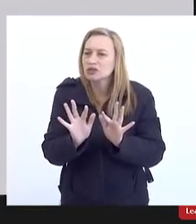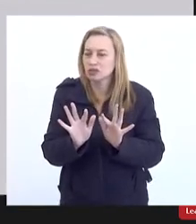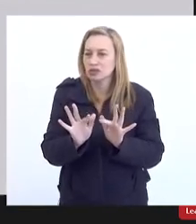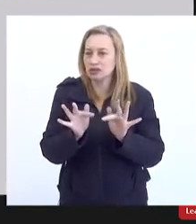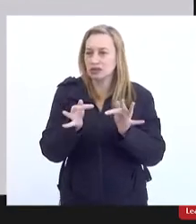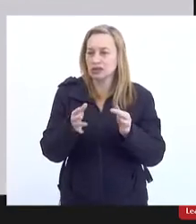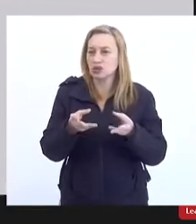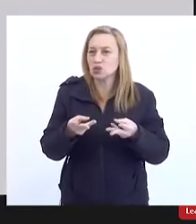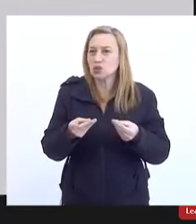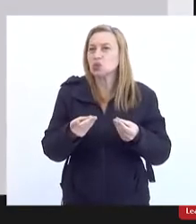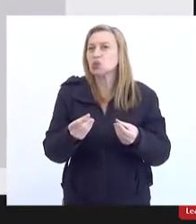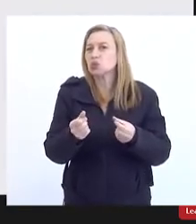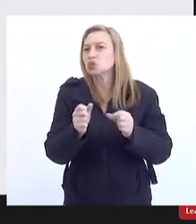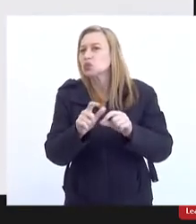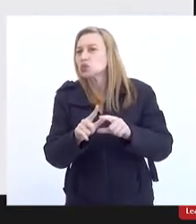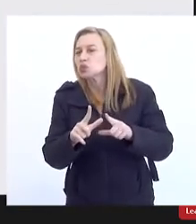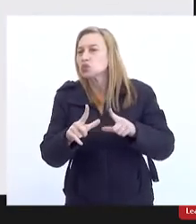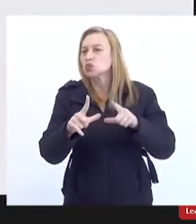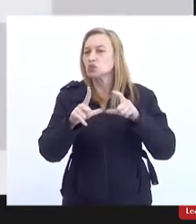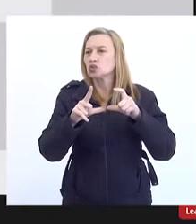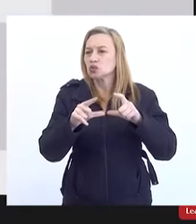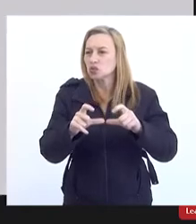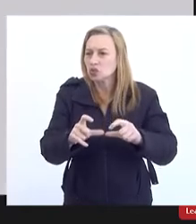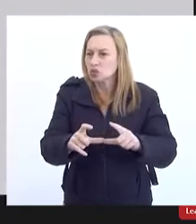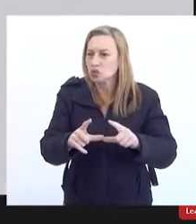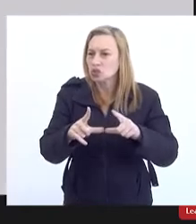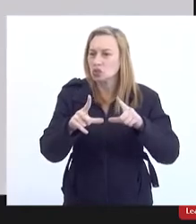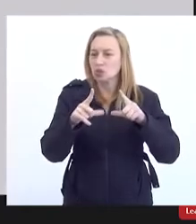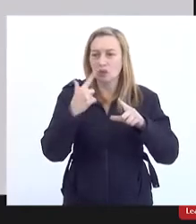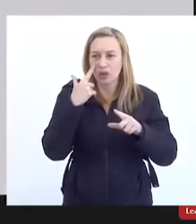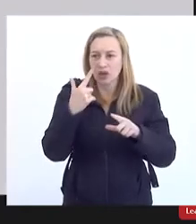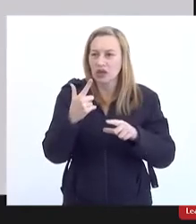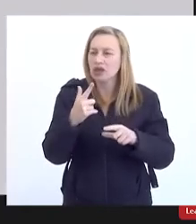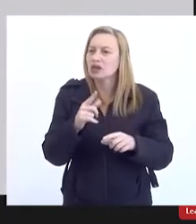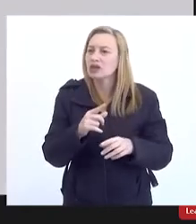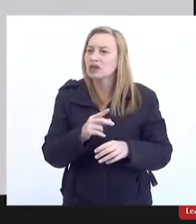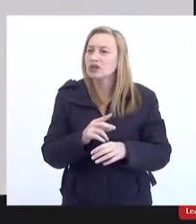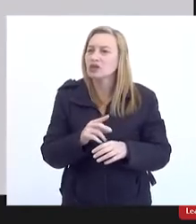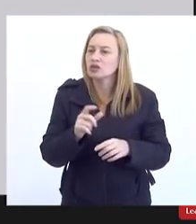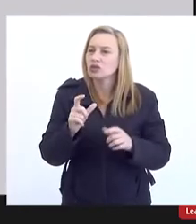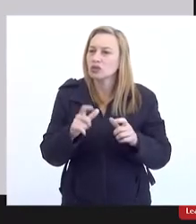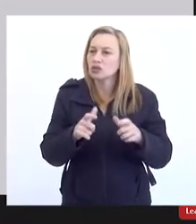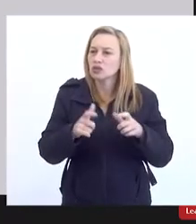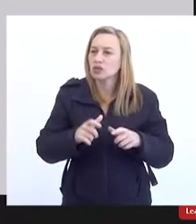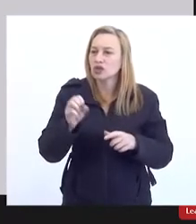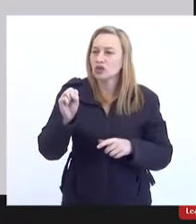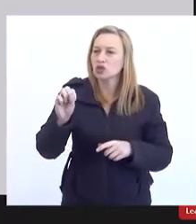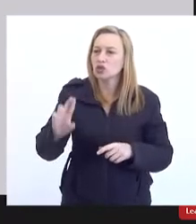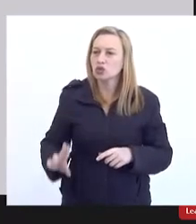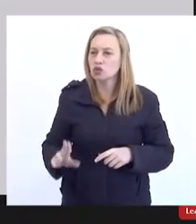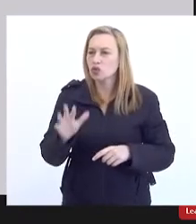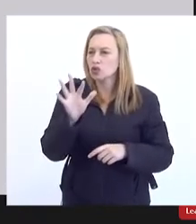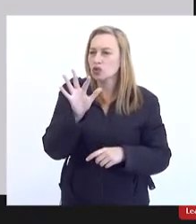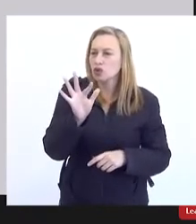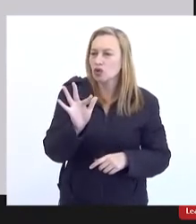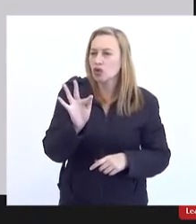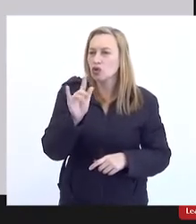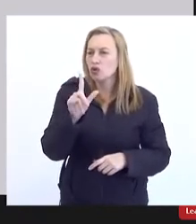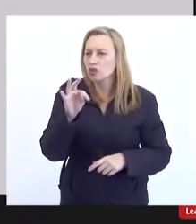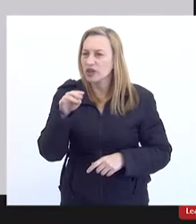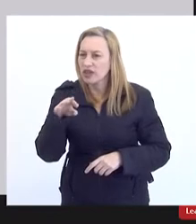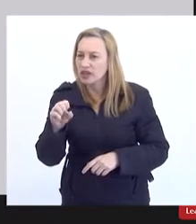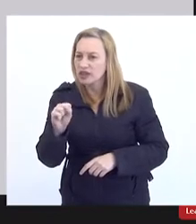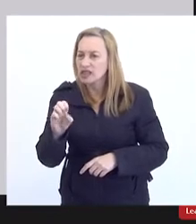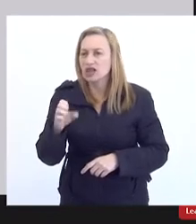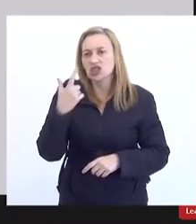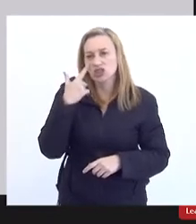o zoom desse... Opa! Aqui é a região sul-fluminense, né? A gente está vendo aqui a